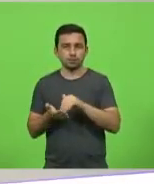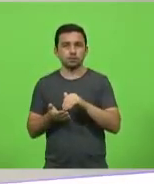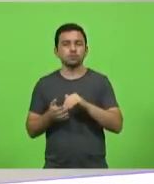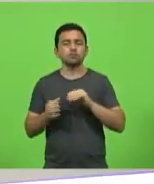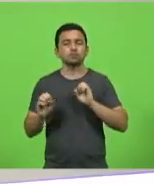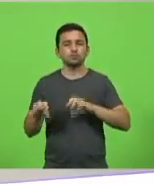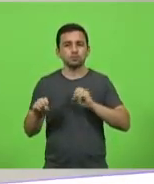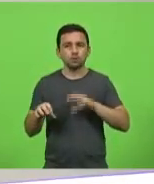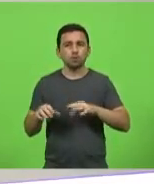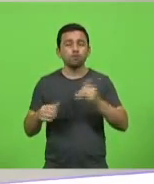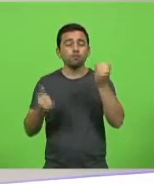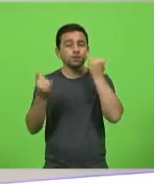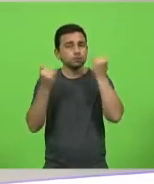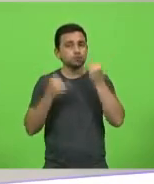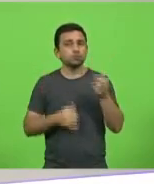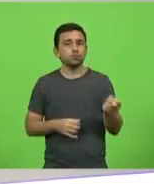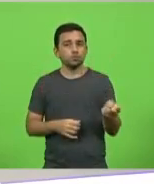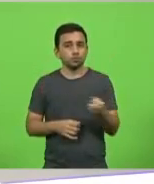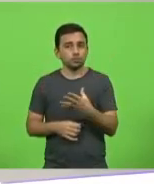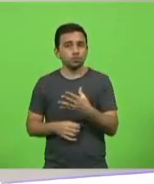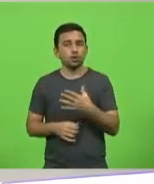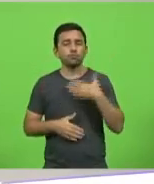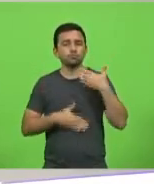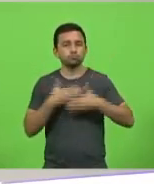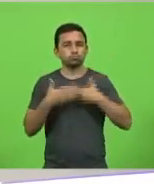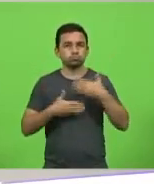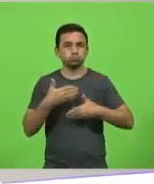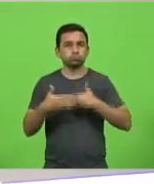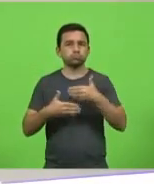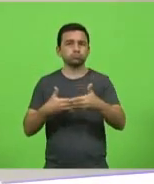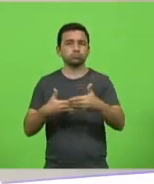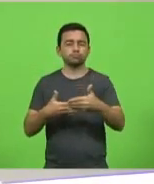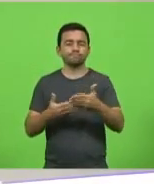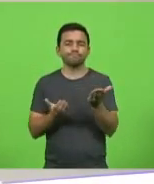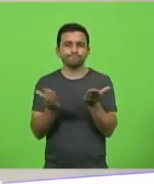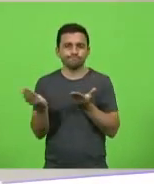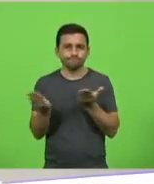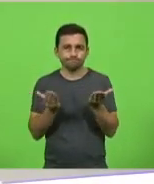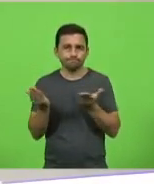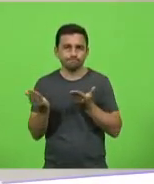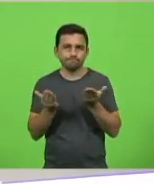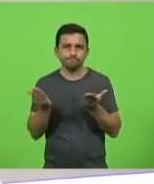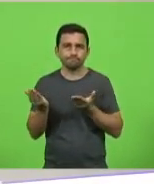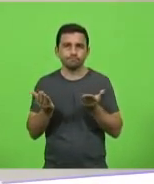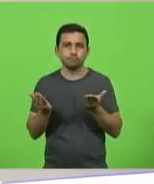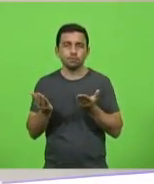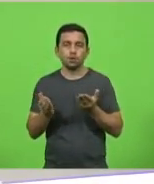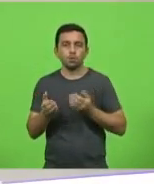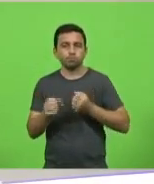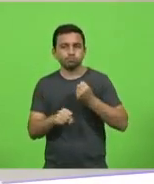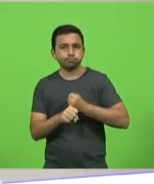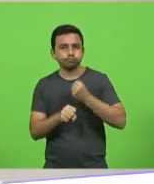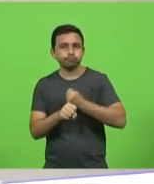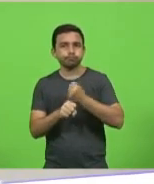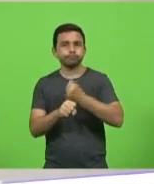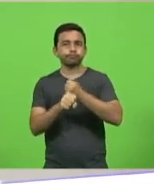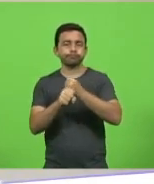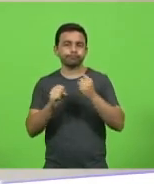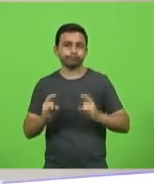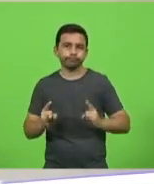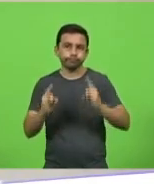atualizadas acerca do procedimento licitatório para a construção do prédio de escola